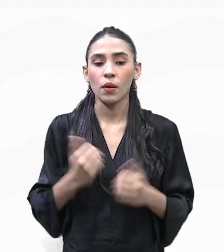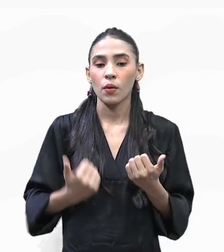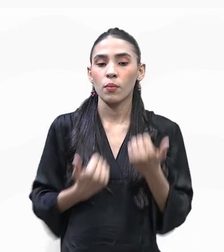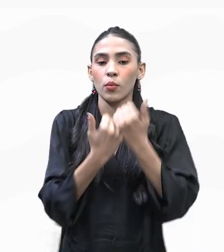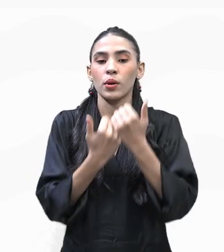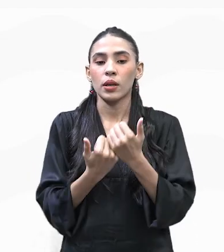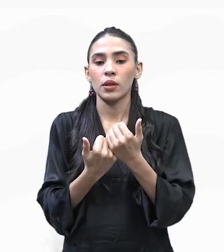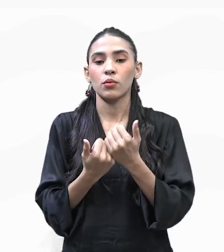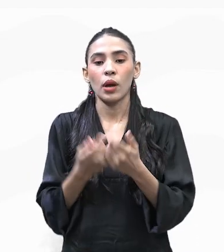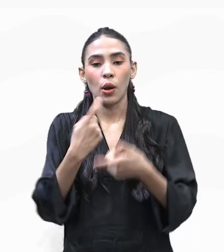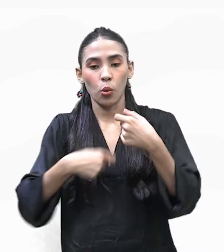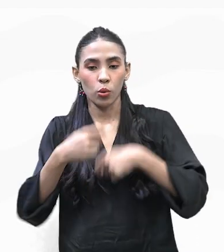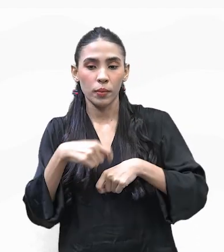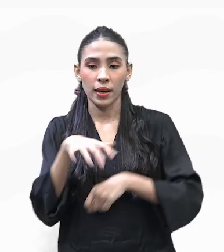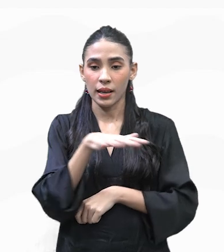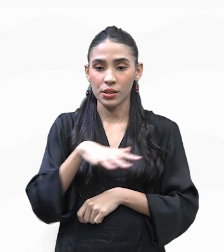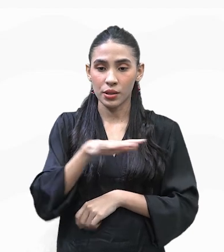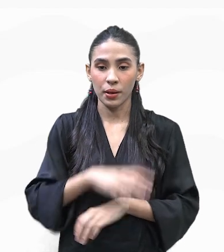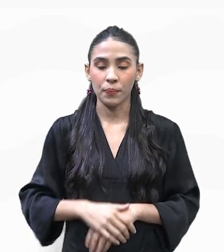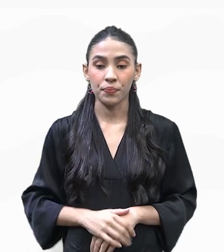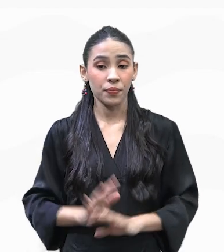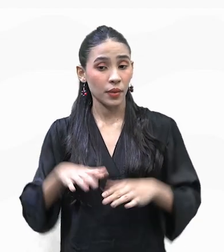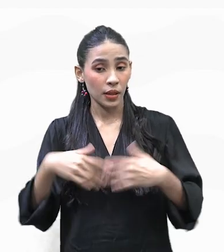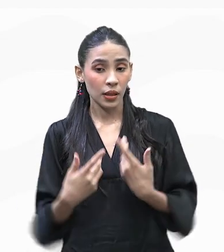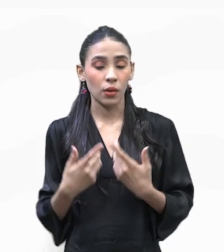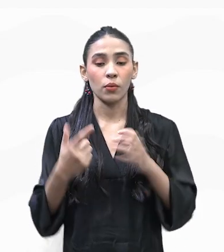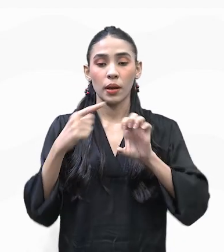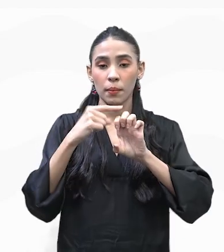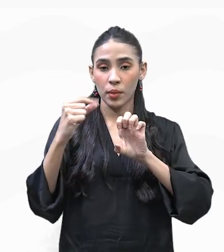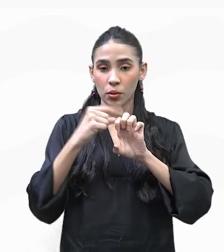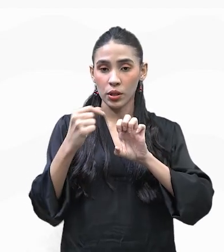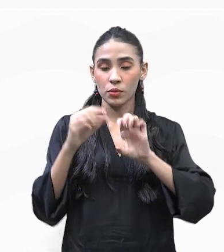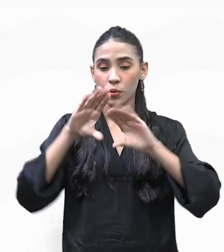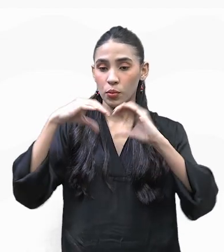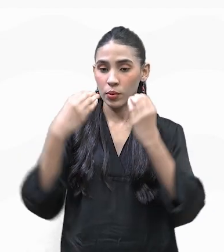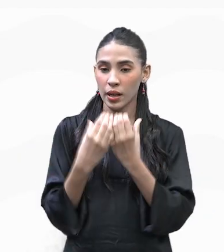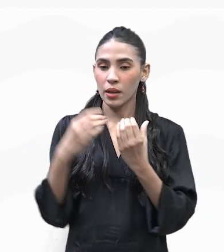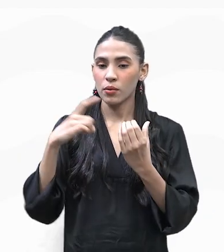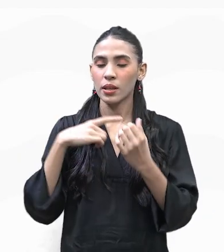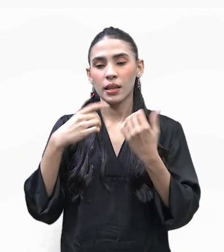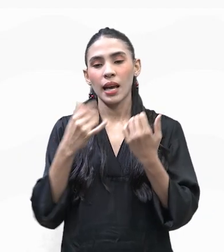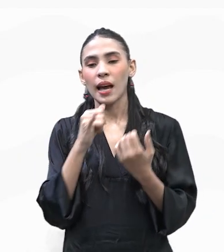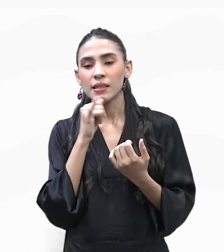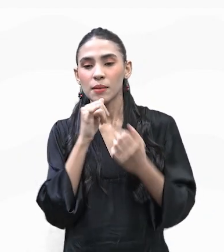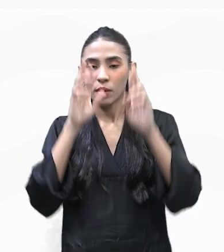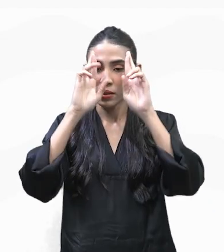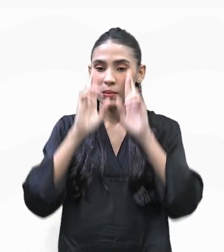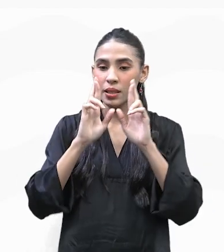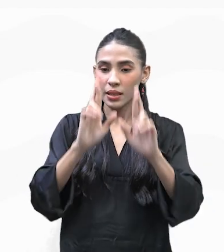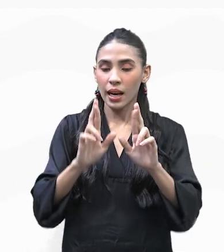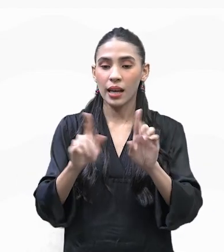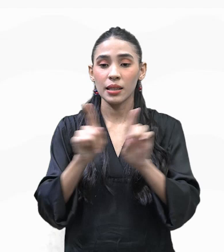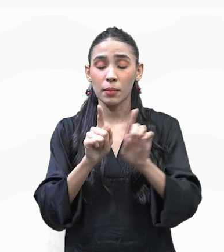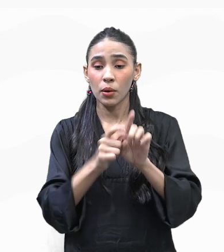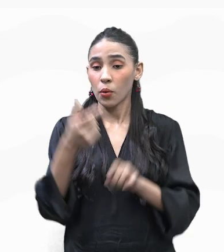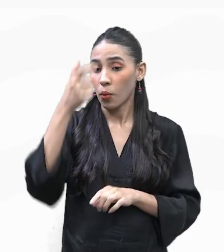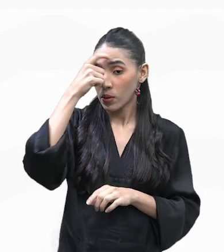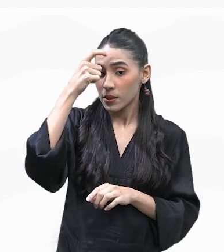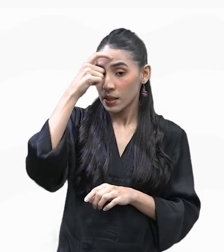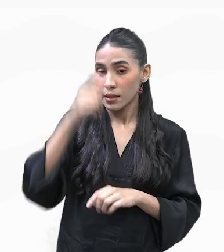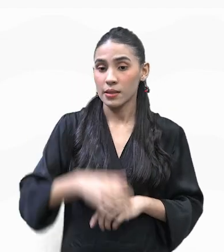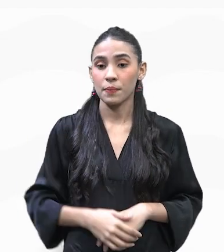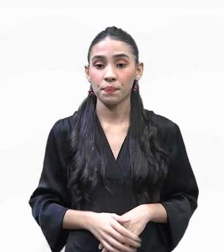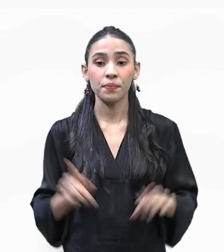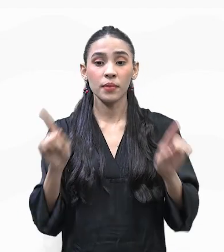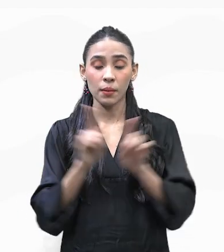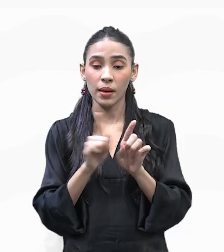Fortalecendo a economia regional. Então, empreendedorismo comunitário, ele tem muito dessa pegada, né? De também respeitar, né? Ter essa questão da sustentabilidade e que tem